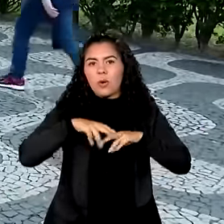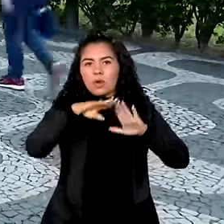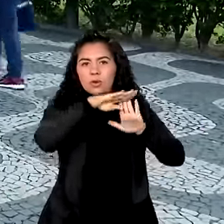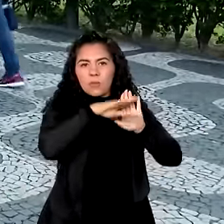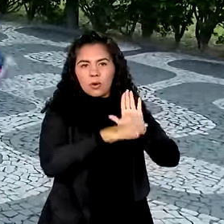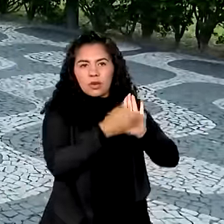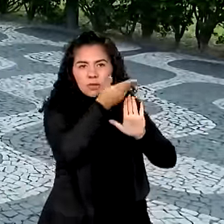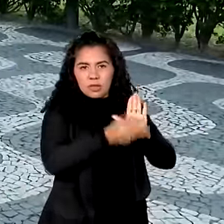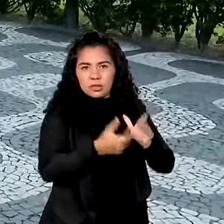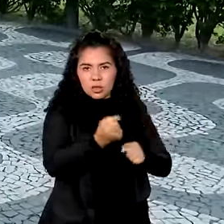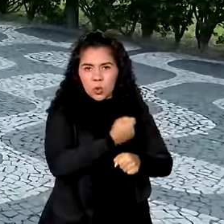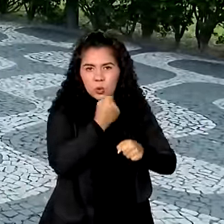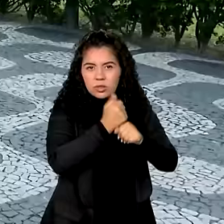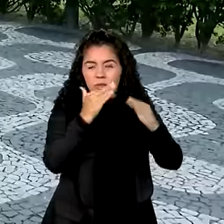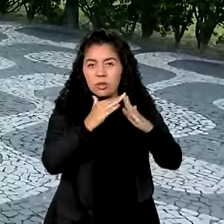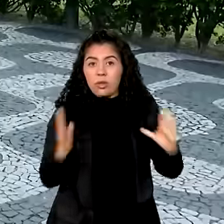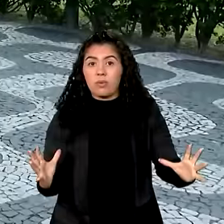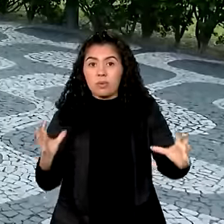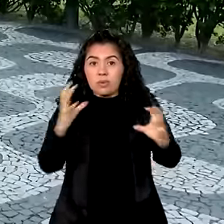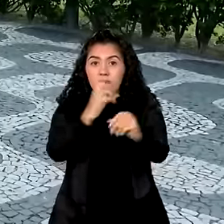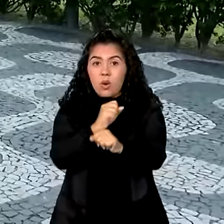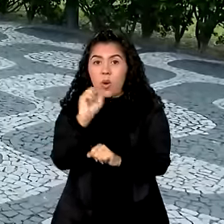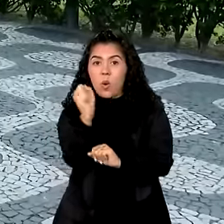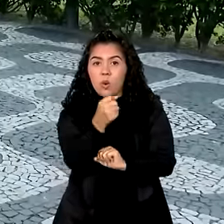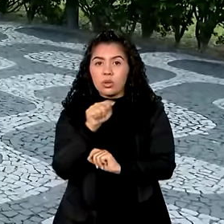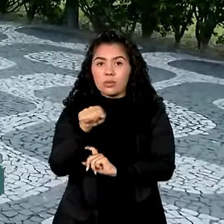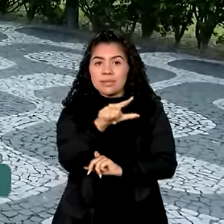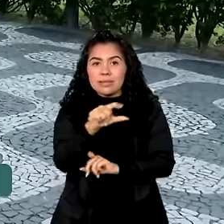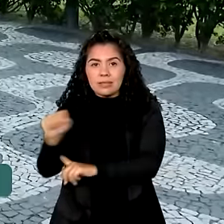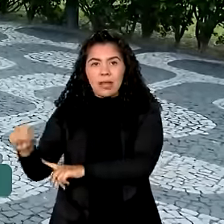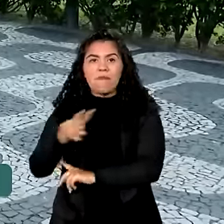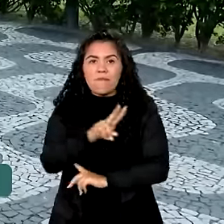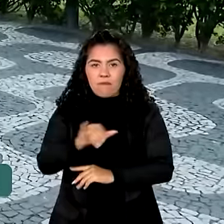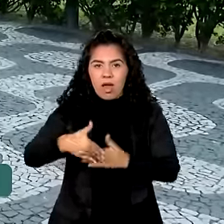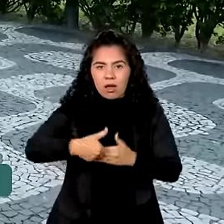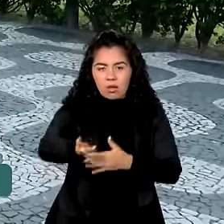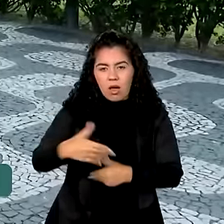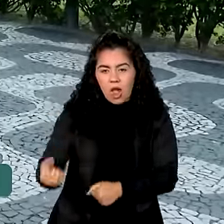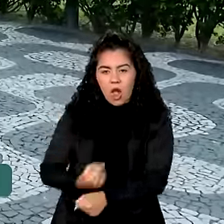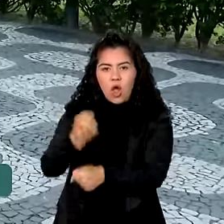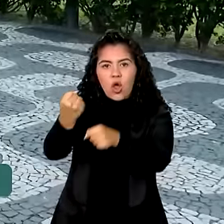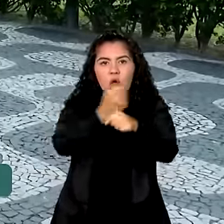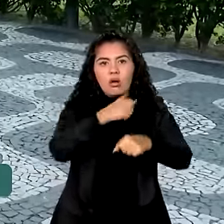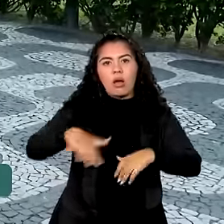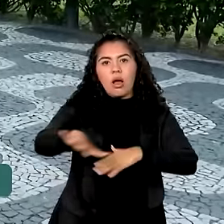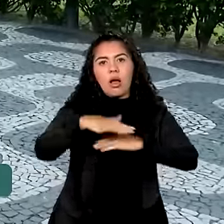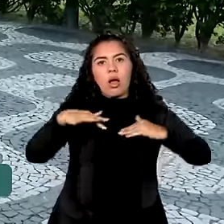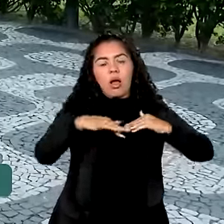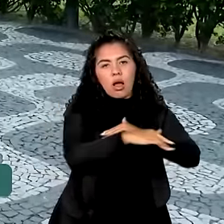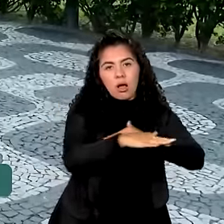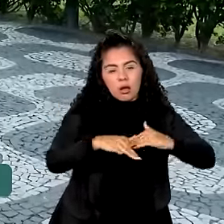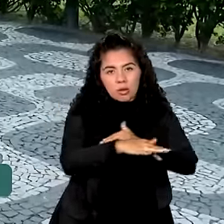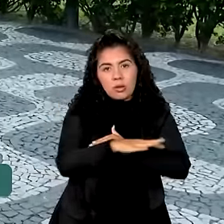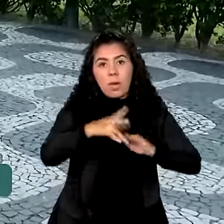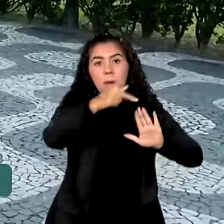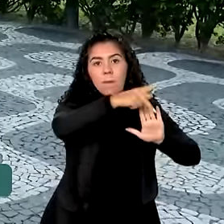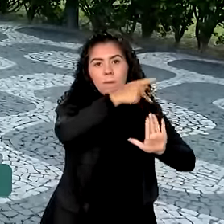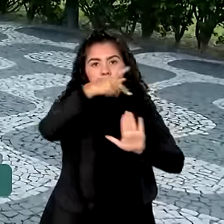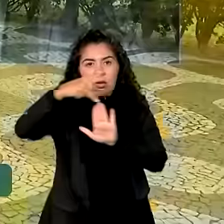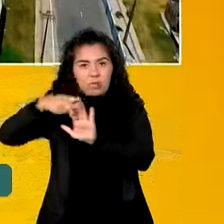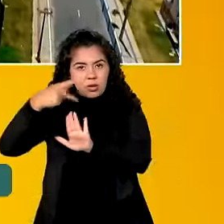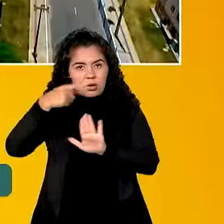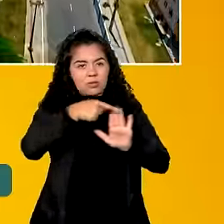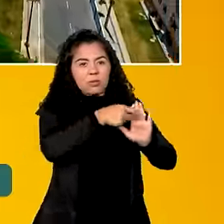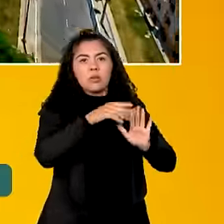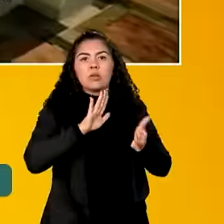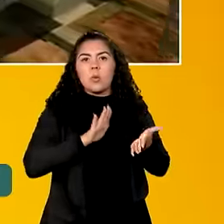Ao todo, mais de 8 mil e 100 residências vão ser construídas em áreas urbanas. Duas portarias foram publicadas pelo Ministério das